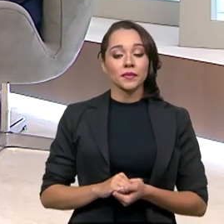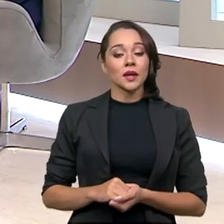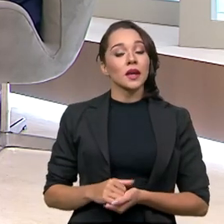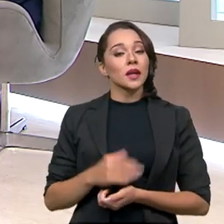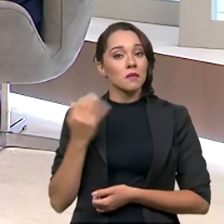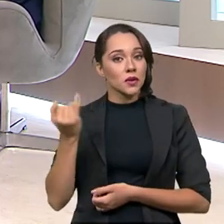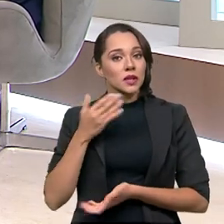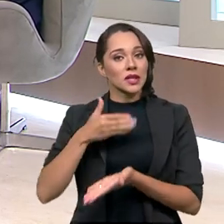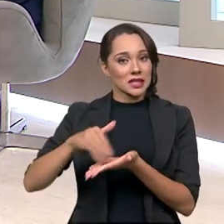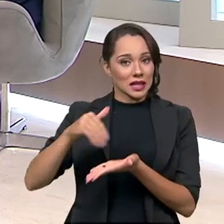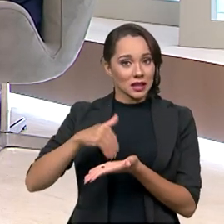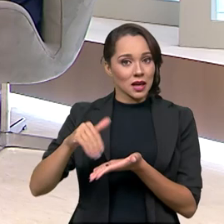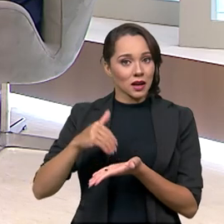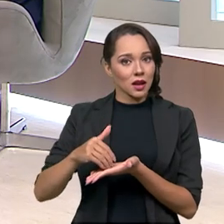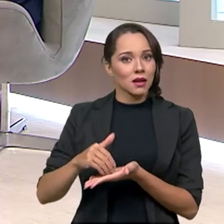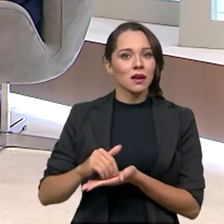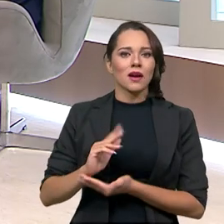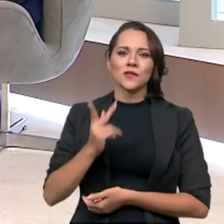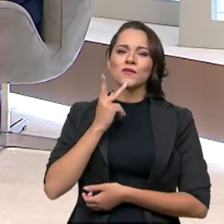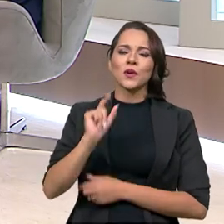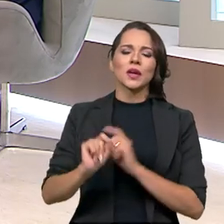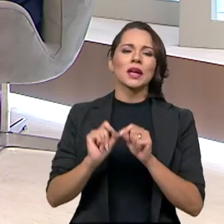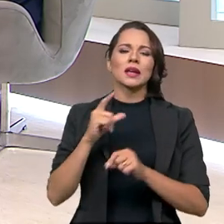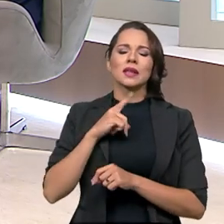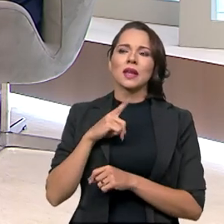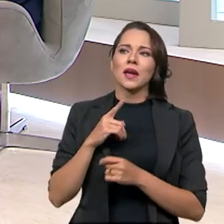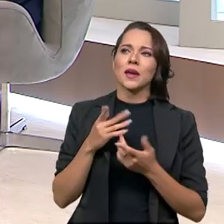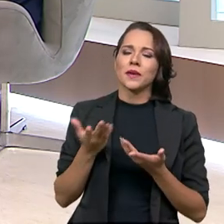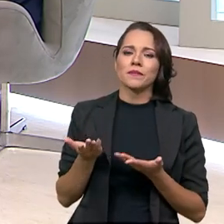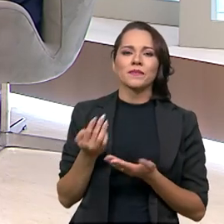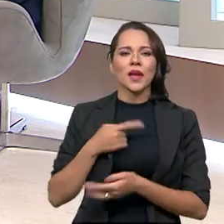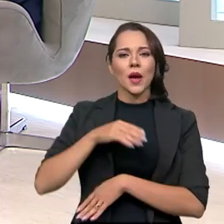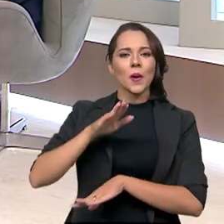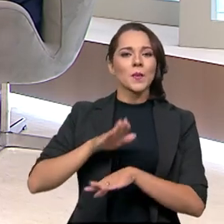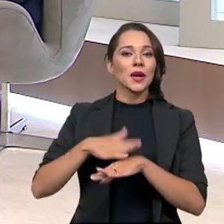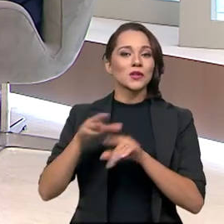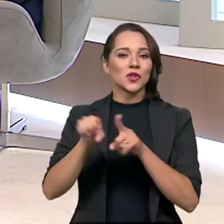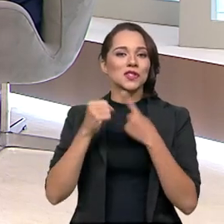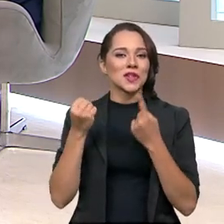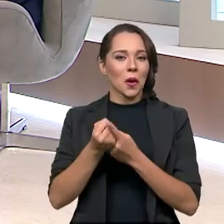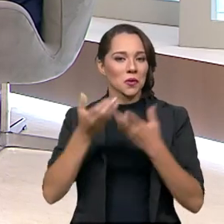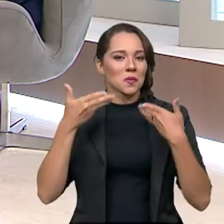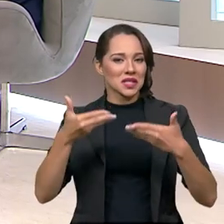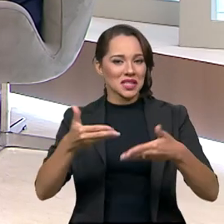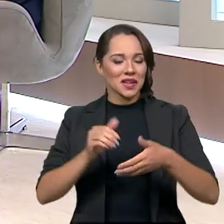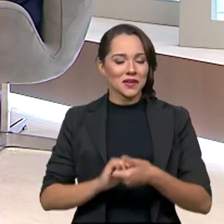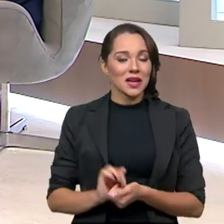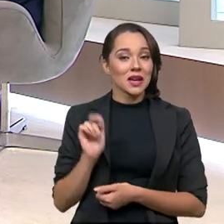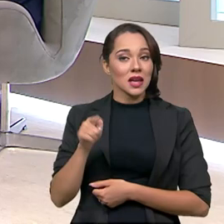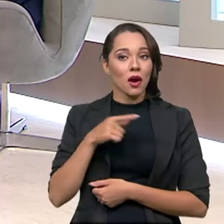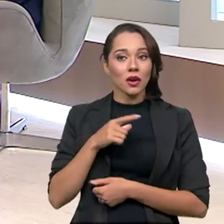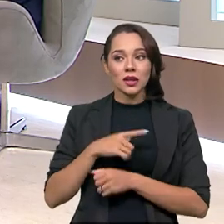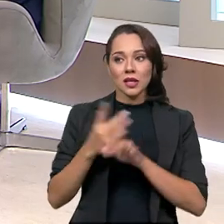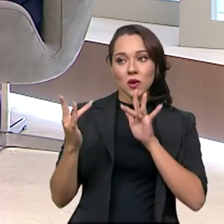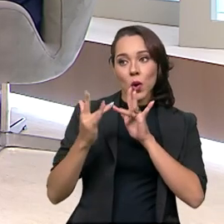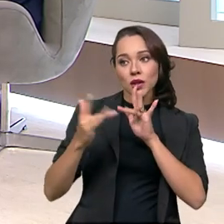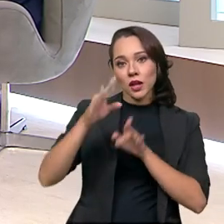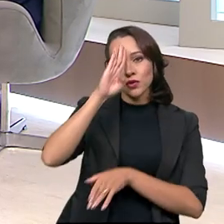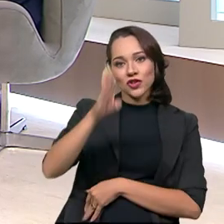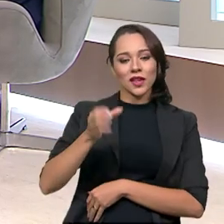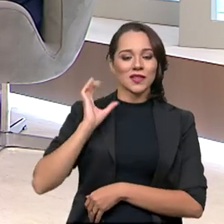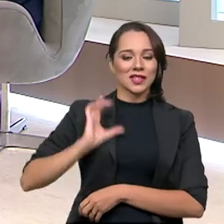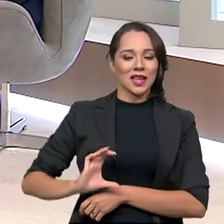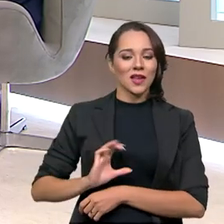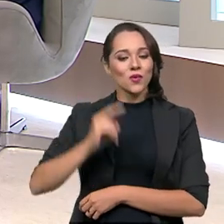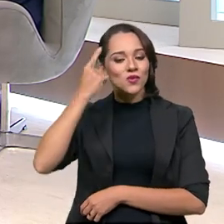que a secretaria, a gente fala lá que tem o cunho mais social do Ministério, que é aquela que está lidando diretamente com o